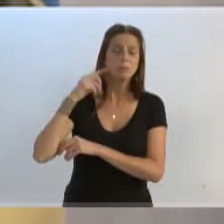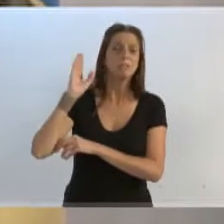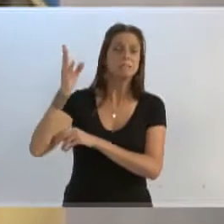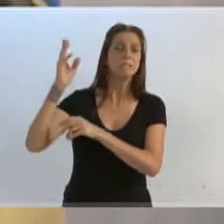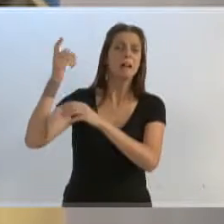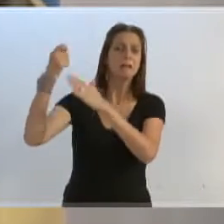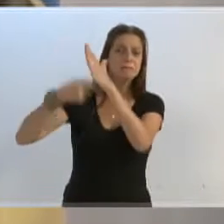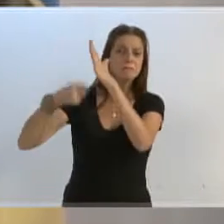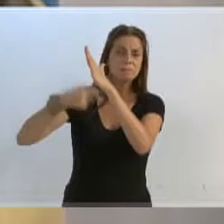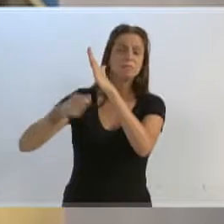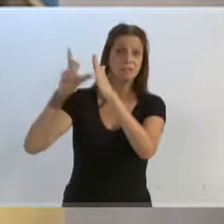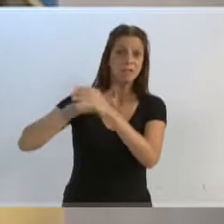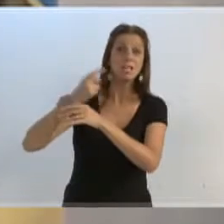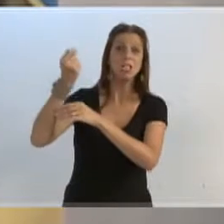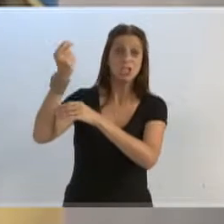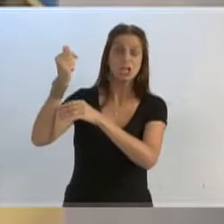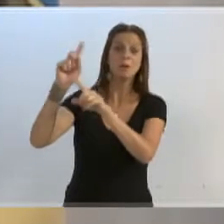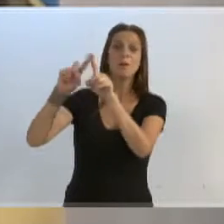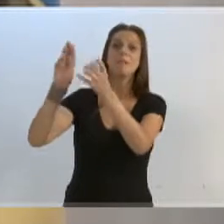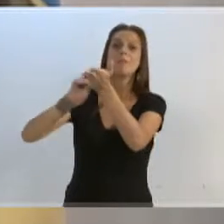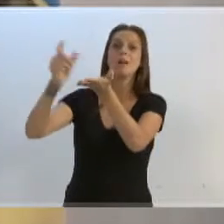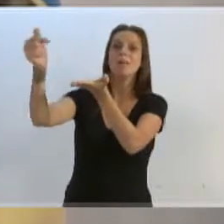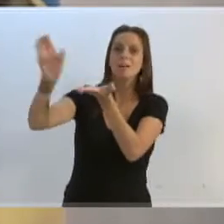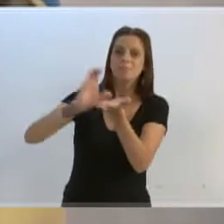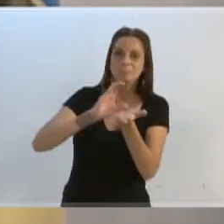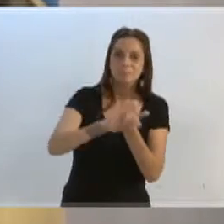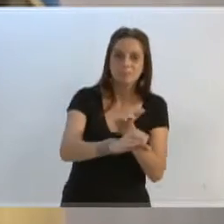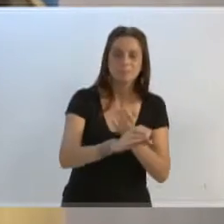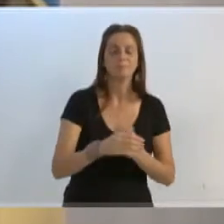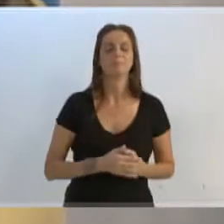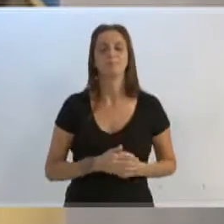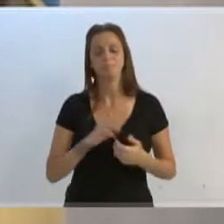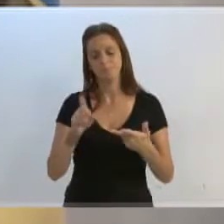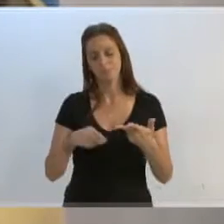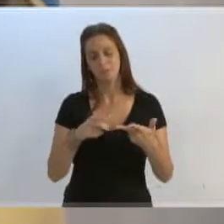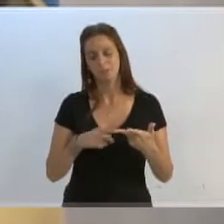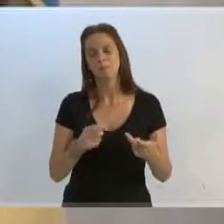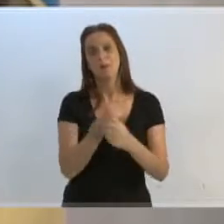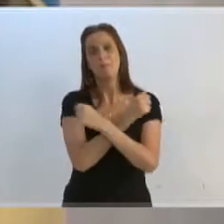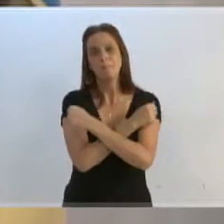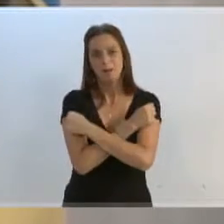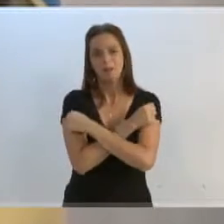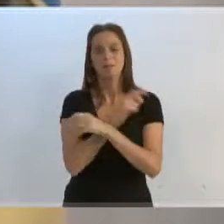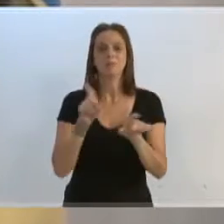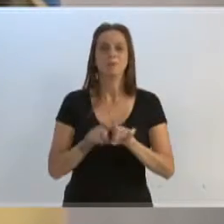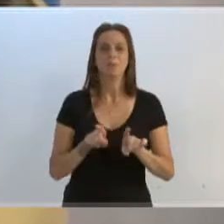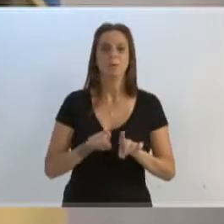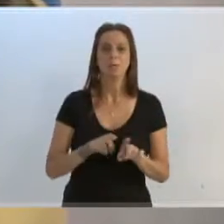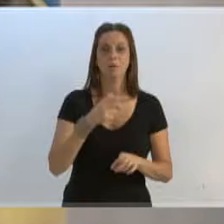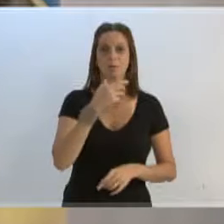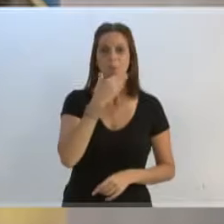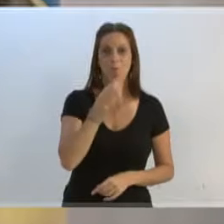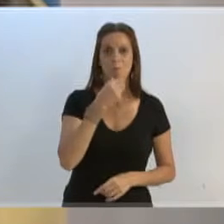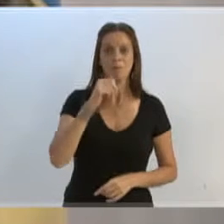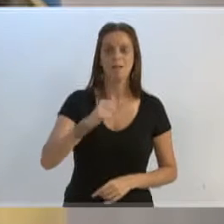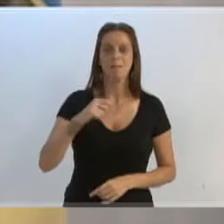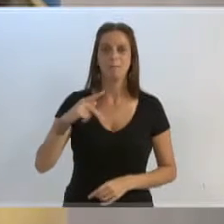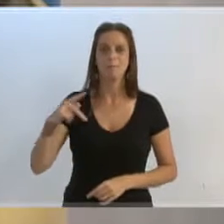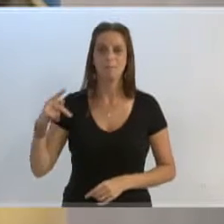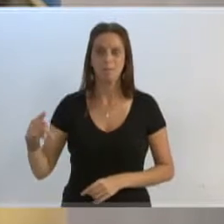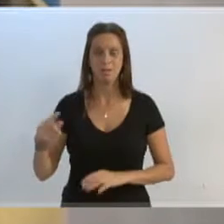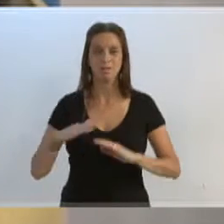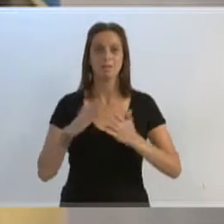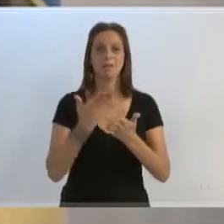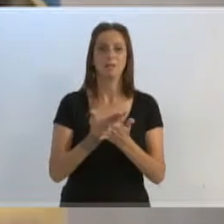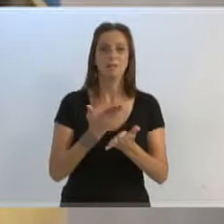falar aqui de um assunto muito importante, e eu quero mandar um abraço para o presidente da PP, do Adelaide Stark, o colégio aí que